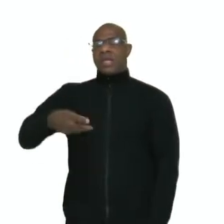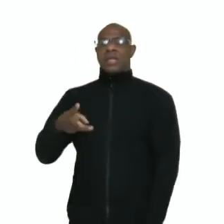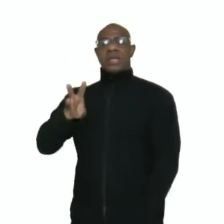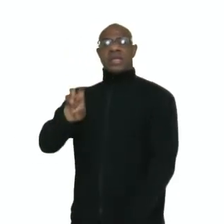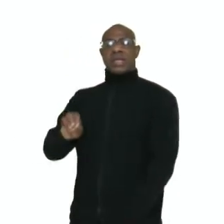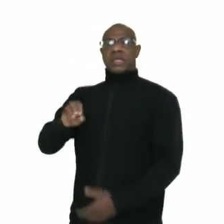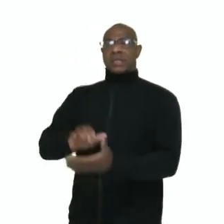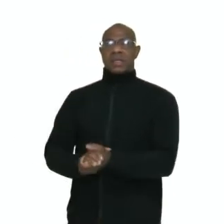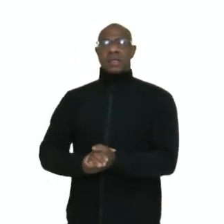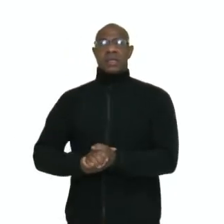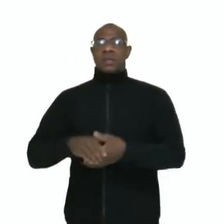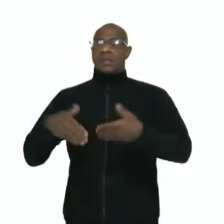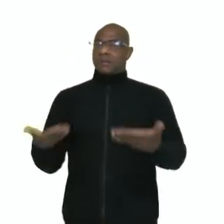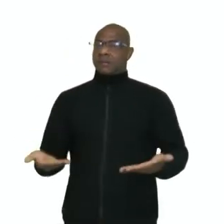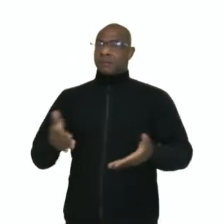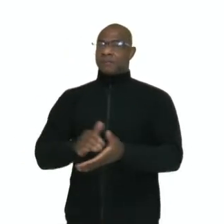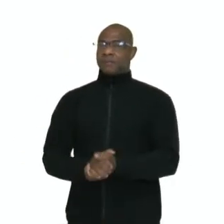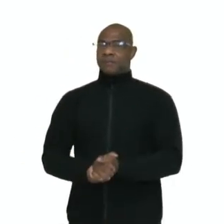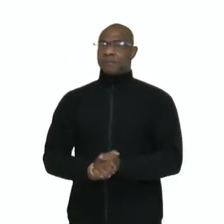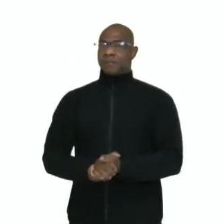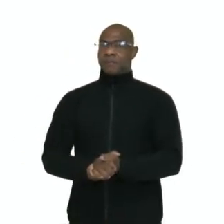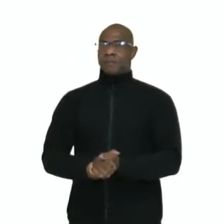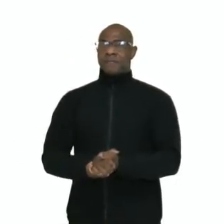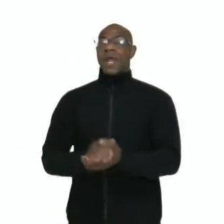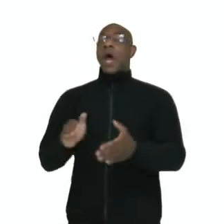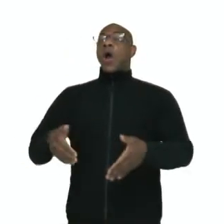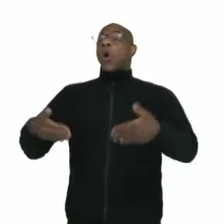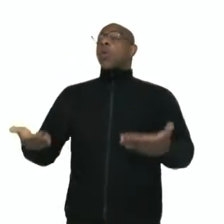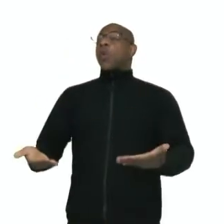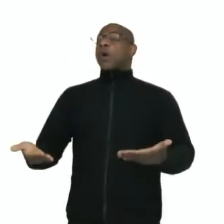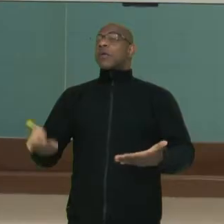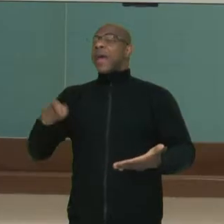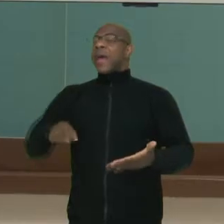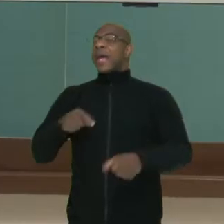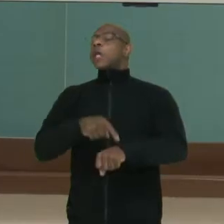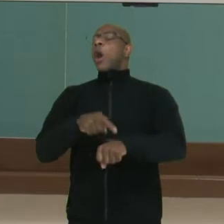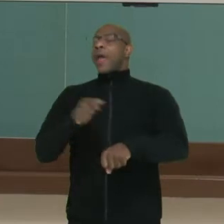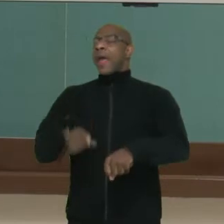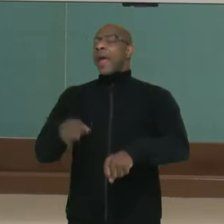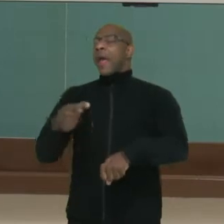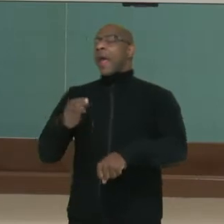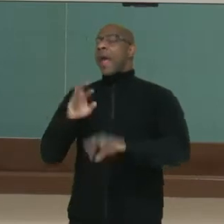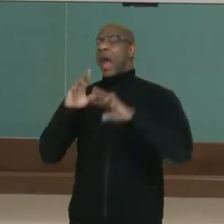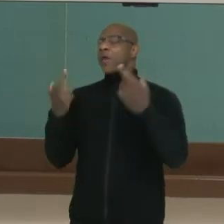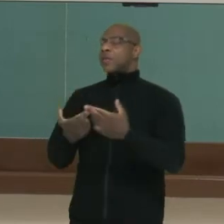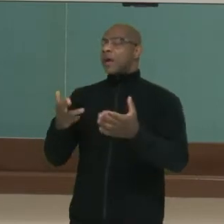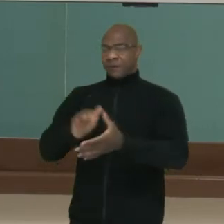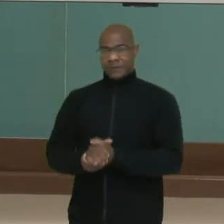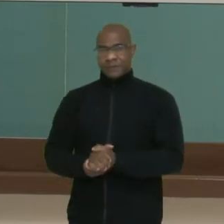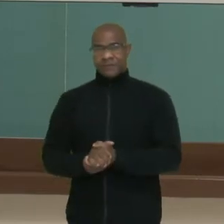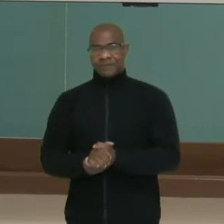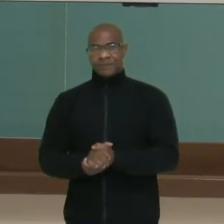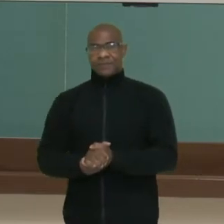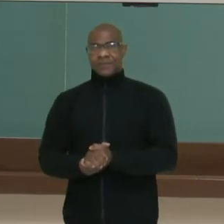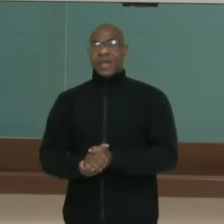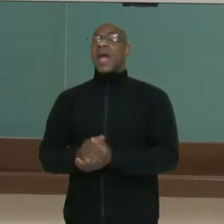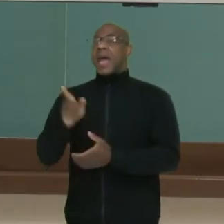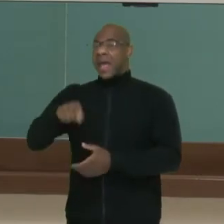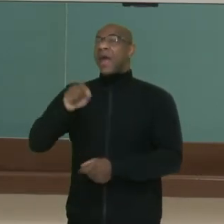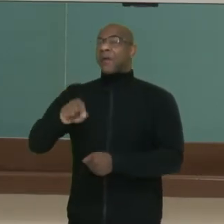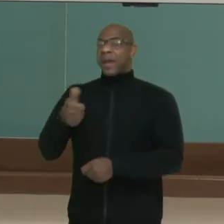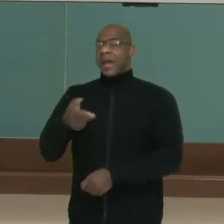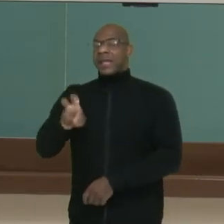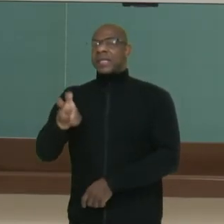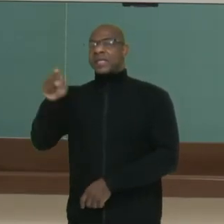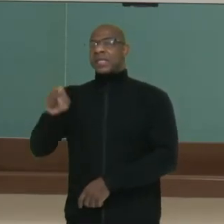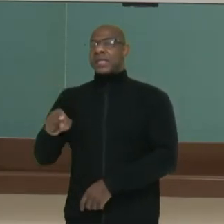When is the meeting? Quando que é a reunião? It's at 3 o'clock, é às 15